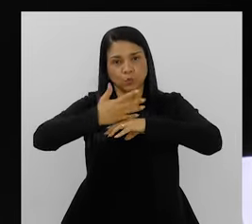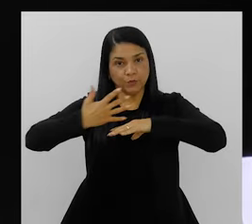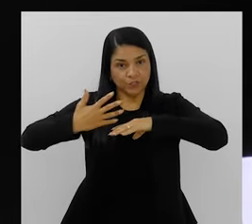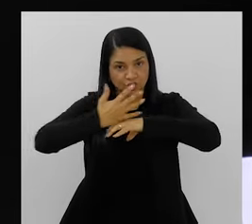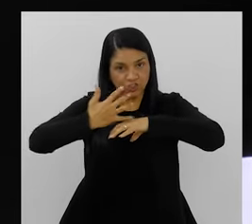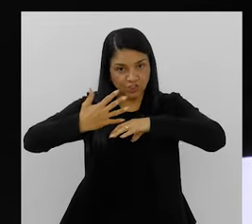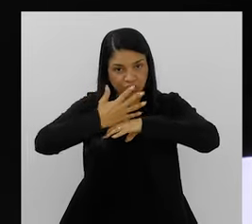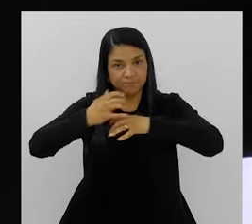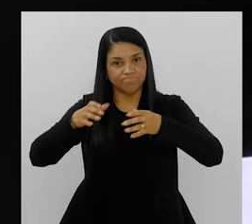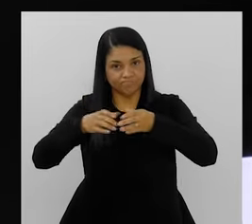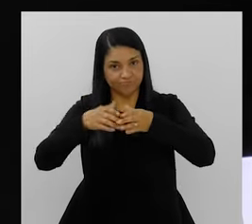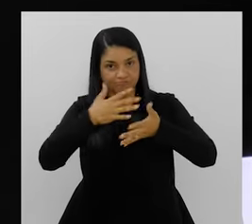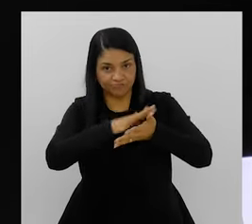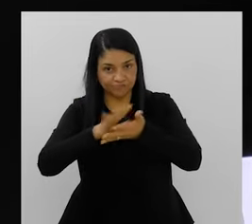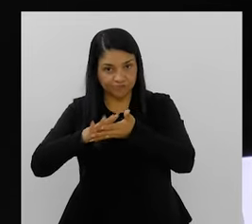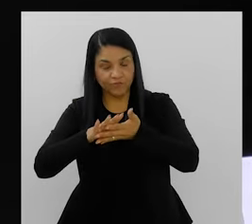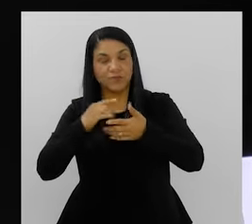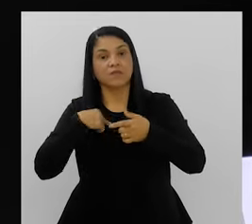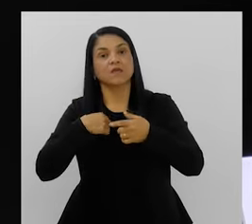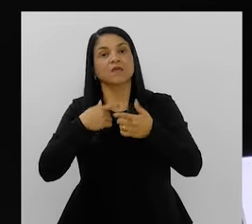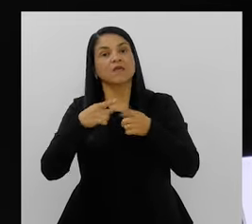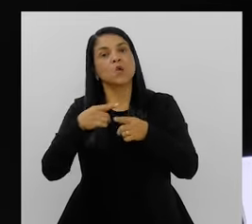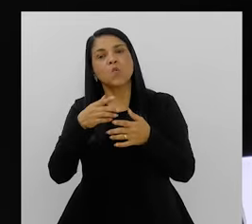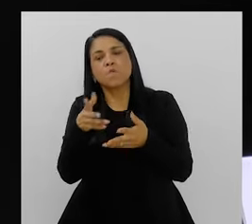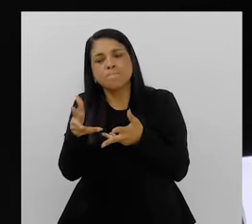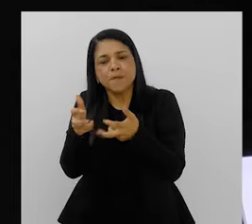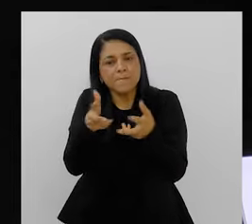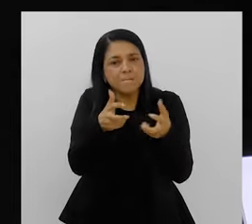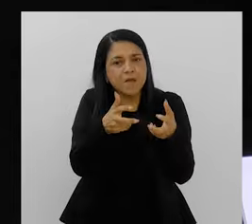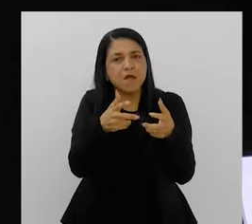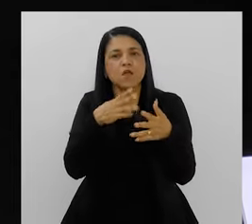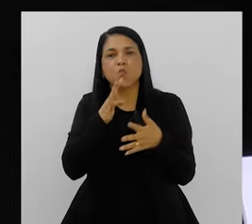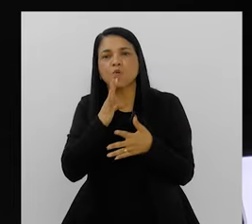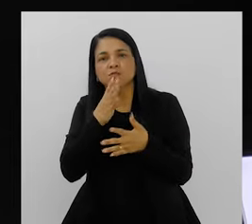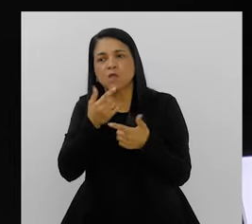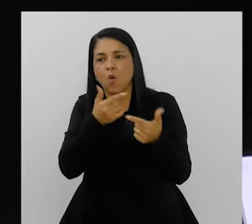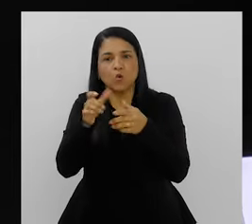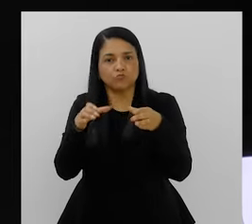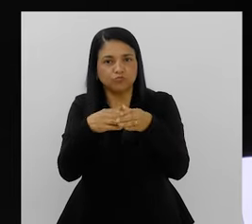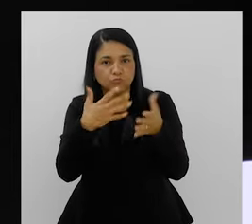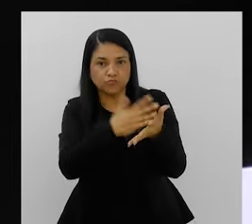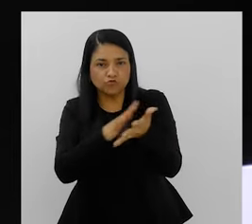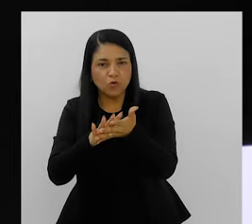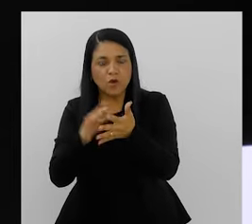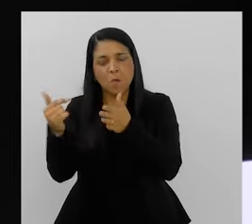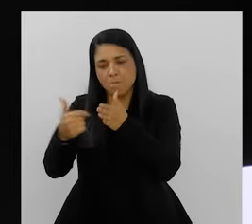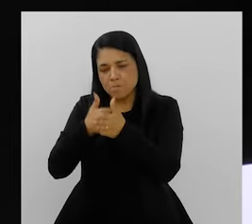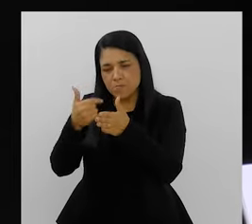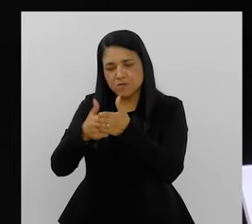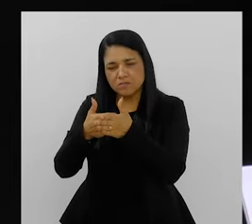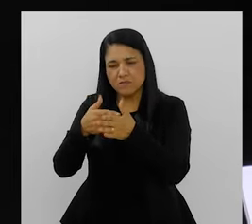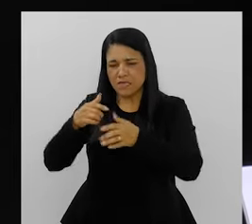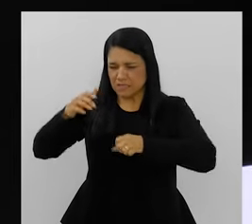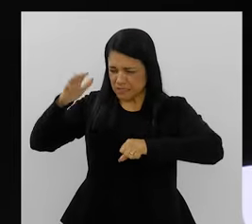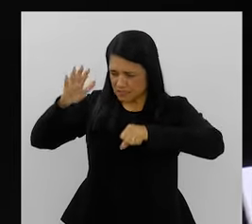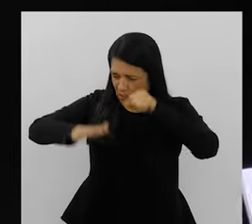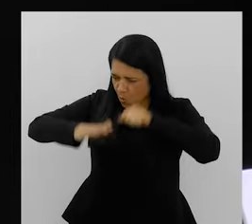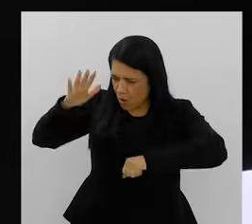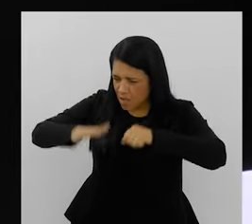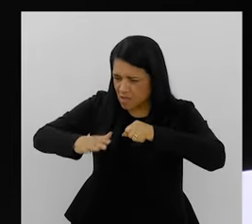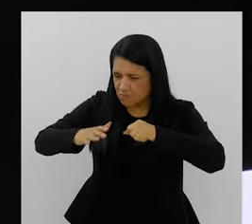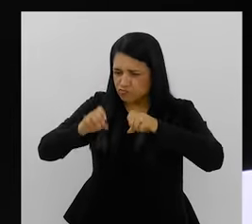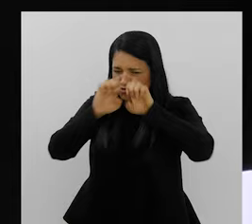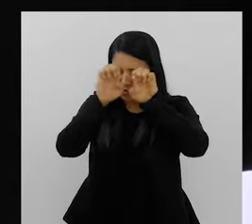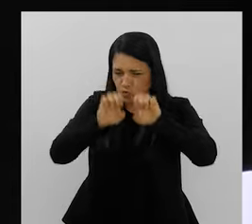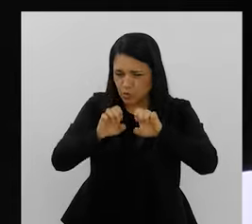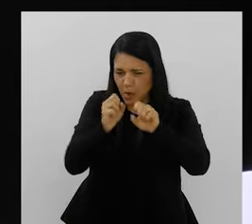no Grupo de Acesso. E aí, eu passo a conhecer e observar outras escolas. E aí, eu ficava me questionando por que o Salgueiro, com uma estrutura tão